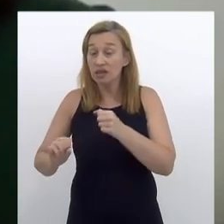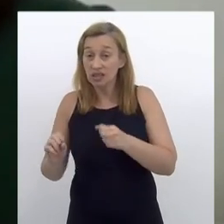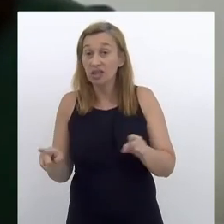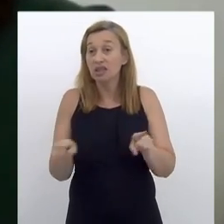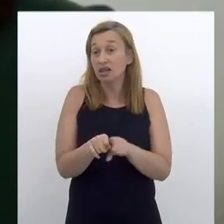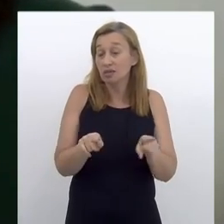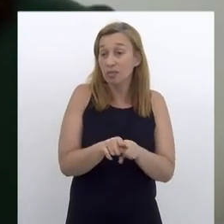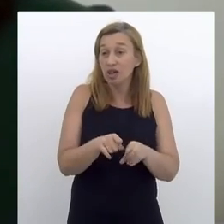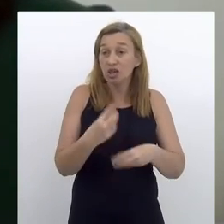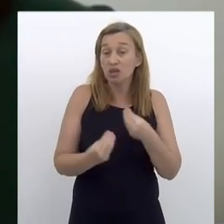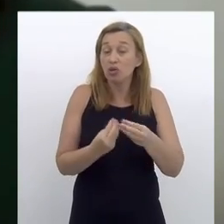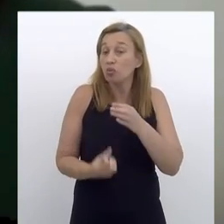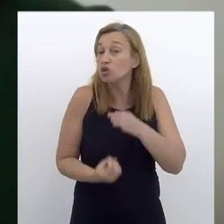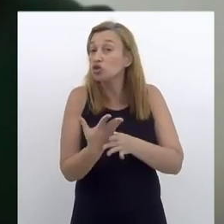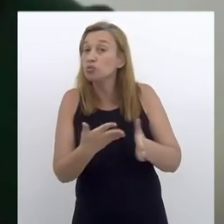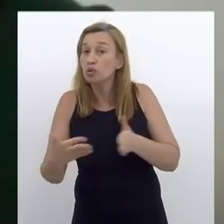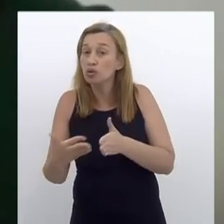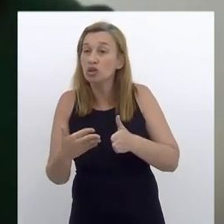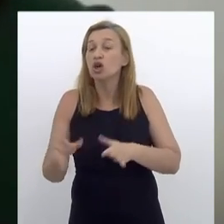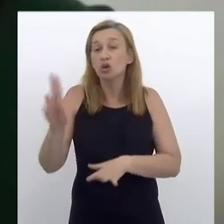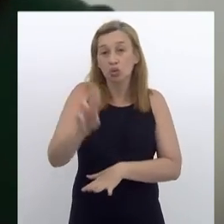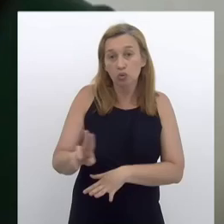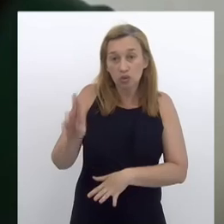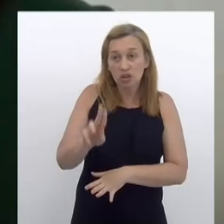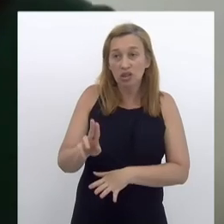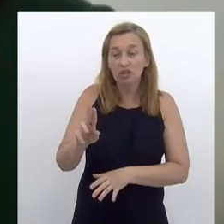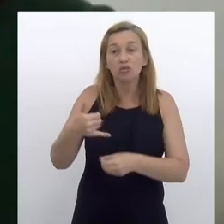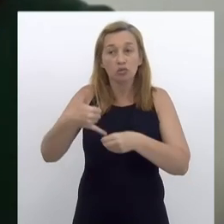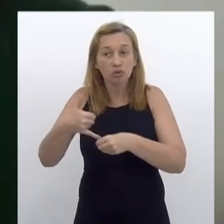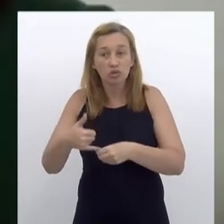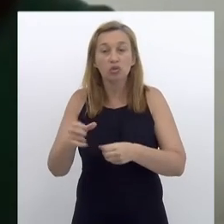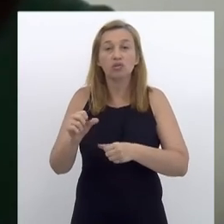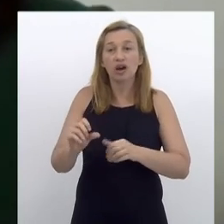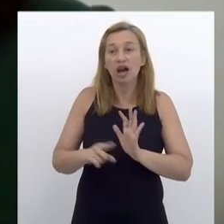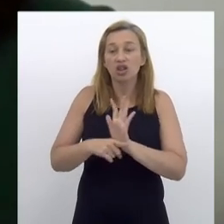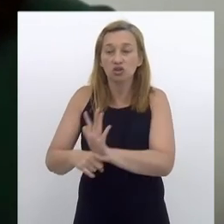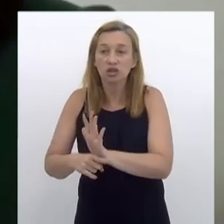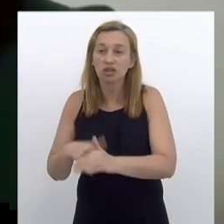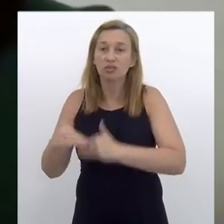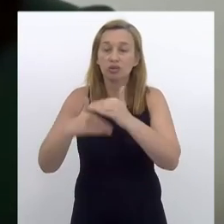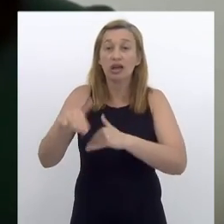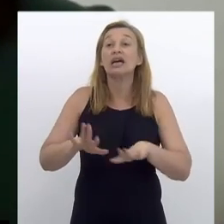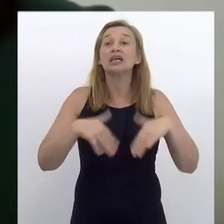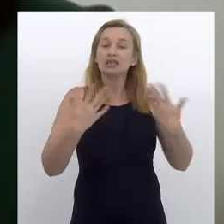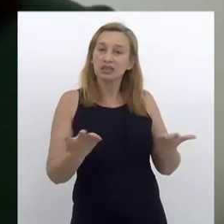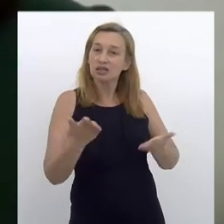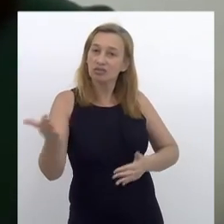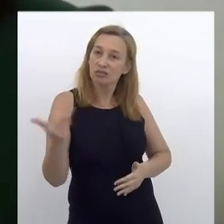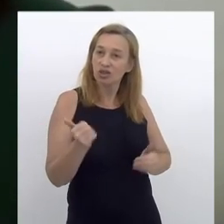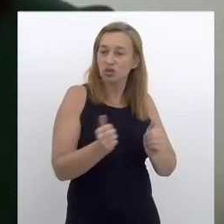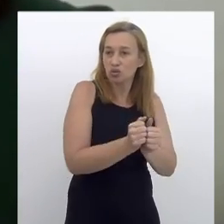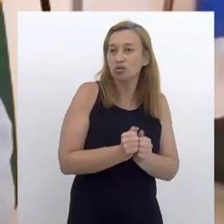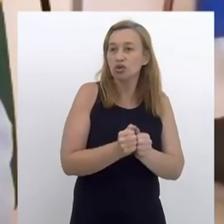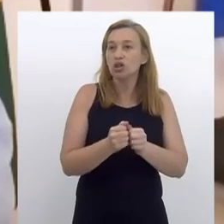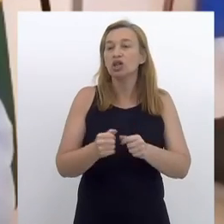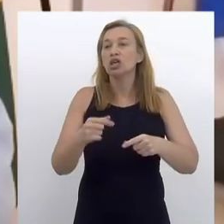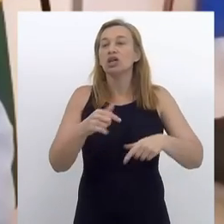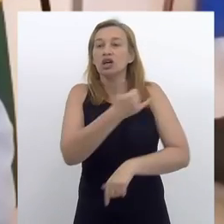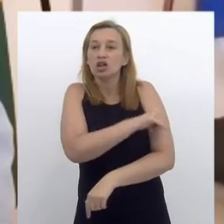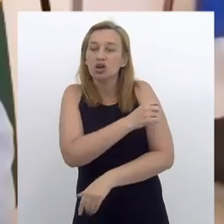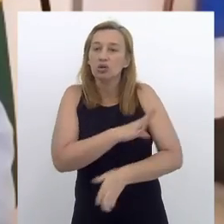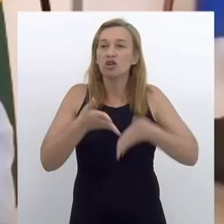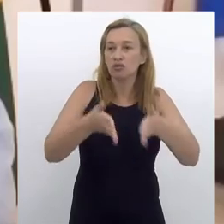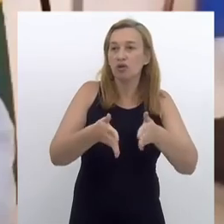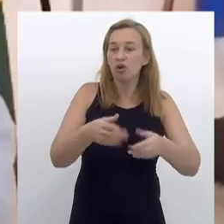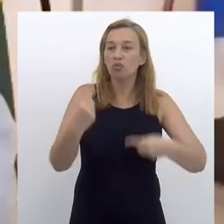mudanças vão precisar ser feitas, inclusive na forma de produzir, e utilizando esse combustível, a gente está ajudando nesse processo.